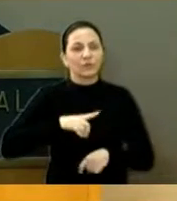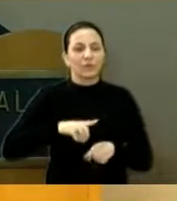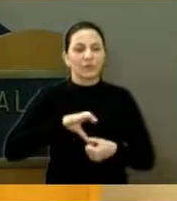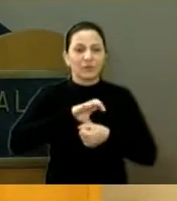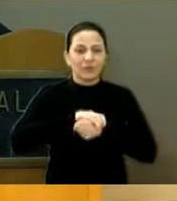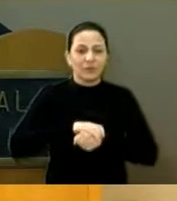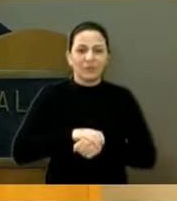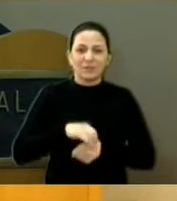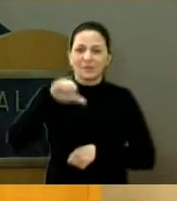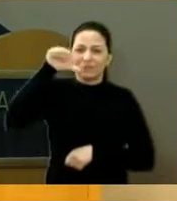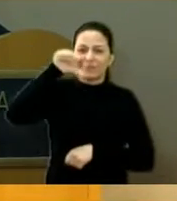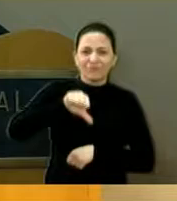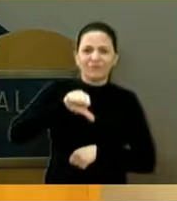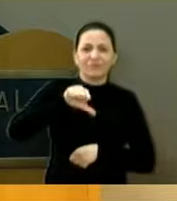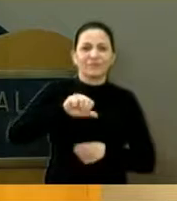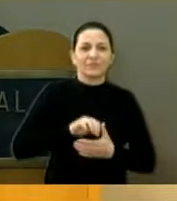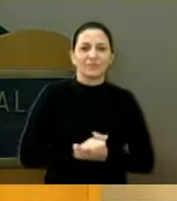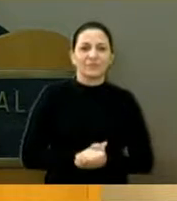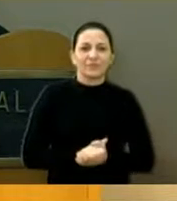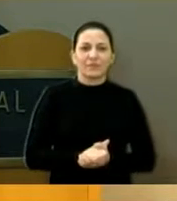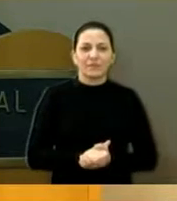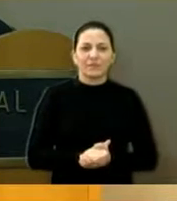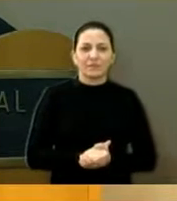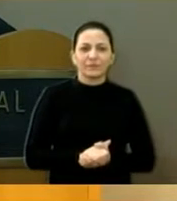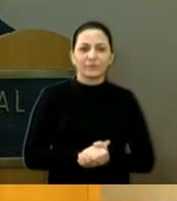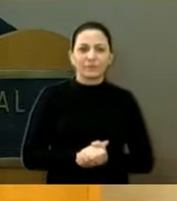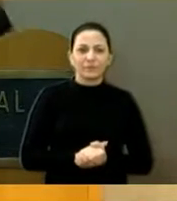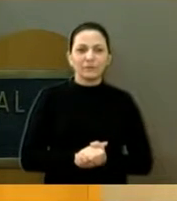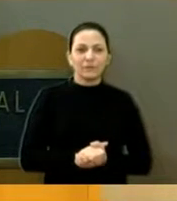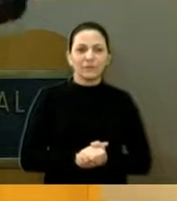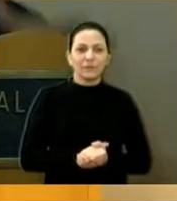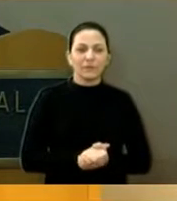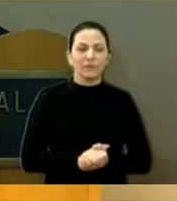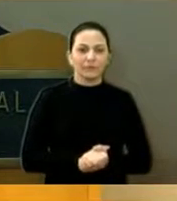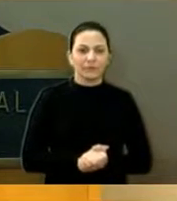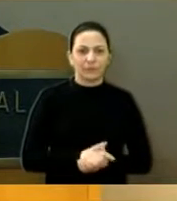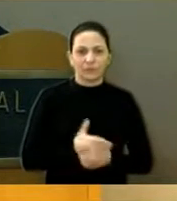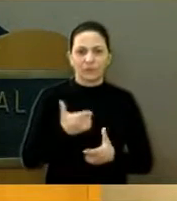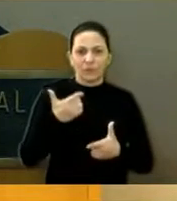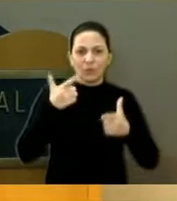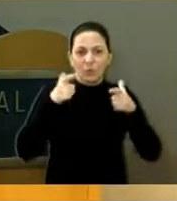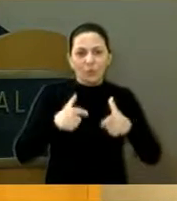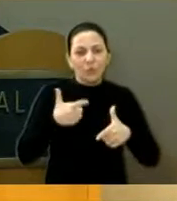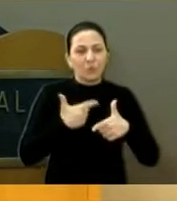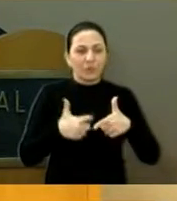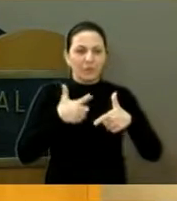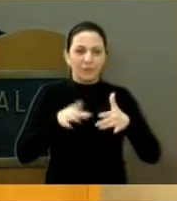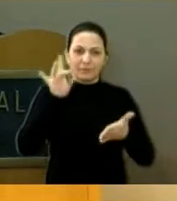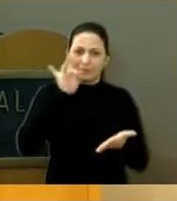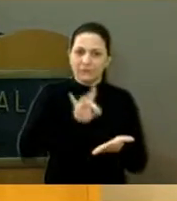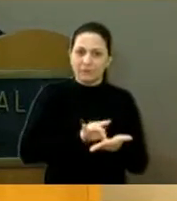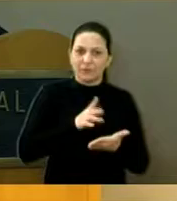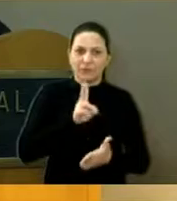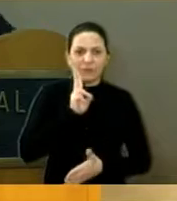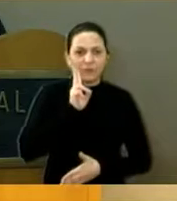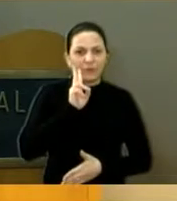péssima, veio o presidente Assuda, ali estava crítico àquele local. Agora eu vou ver ali,